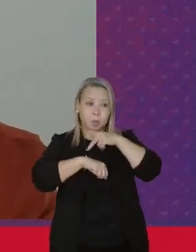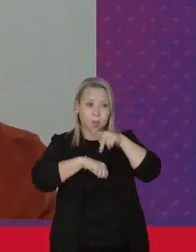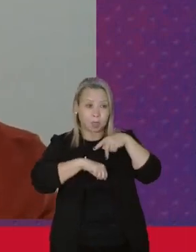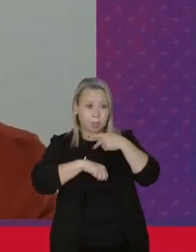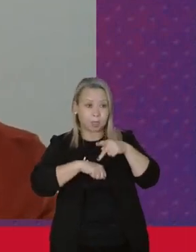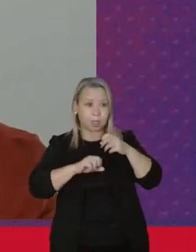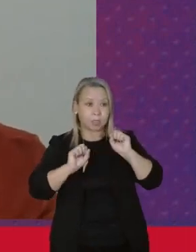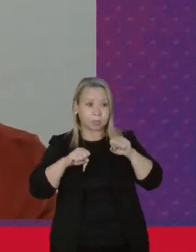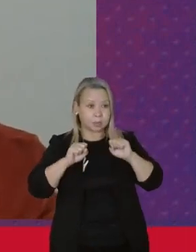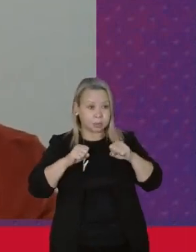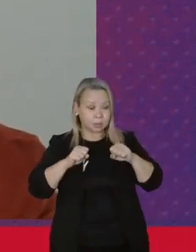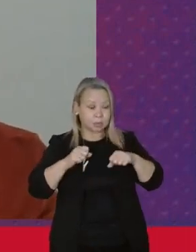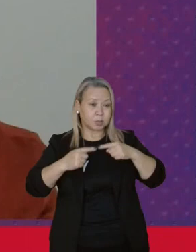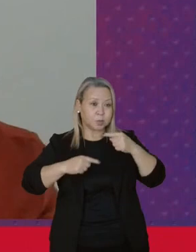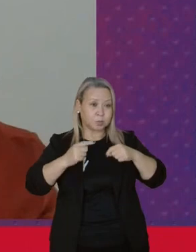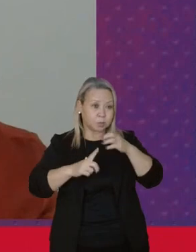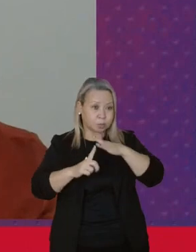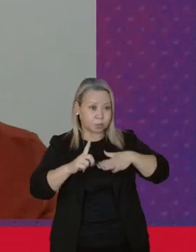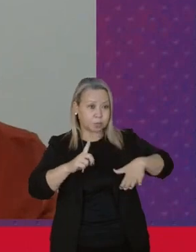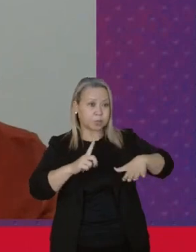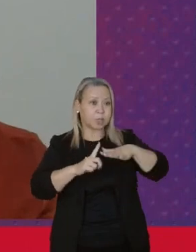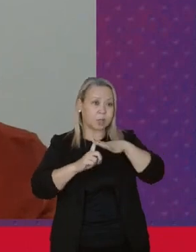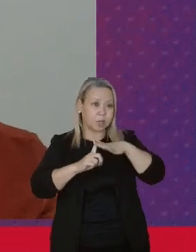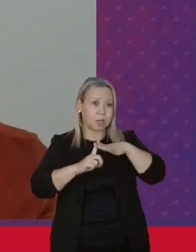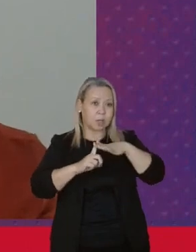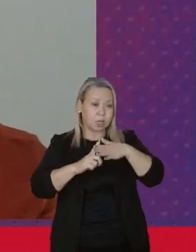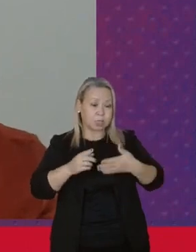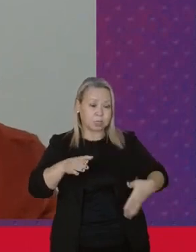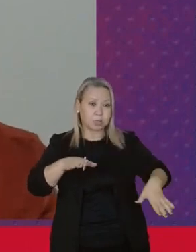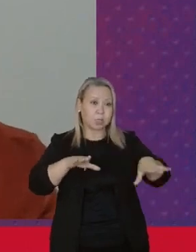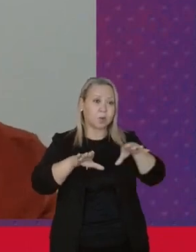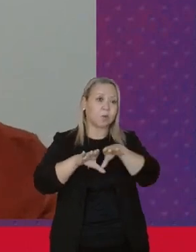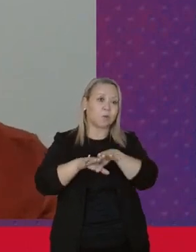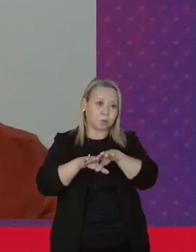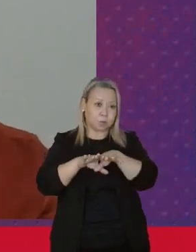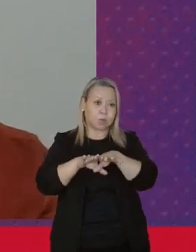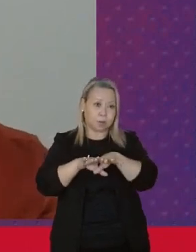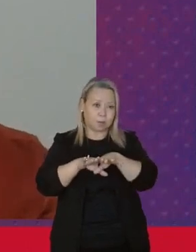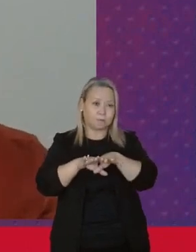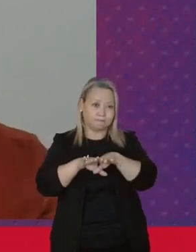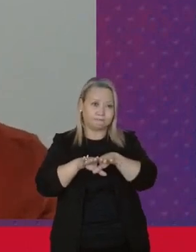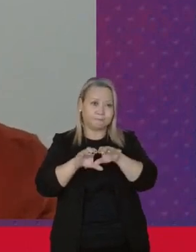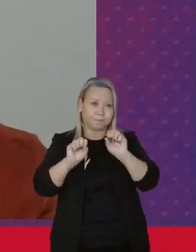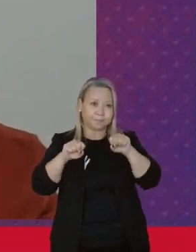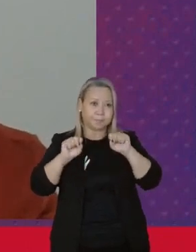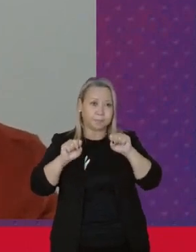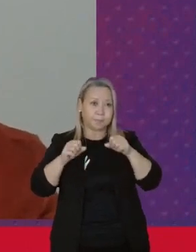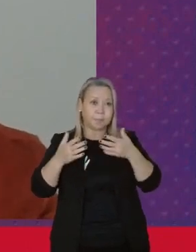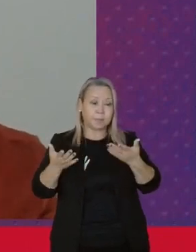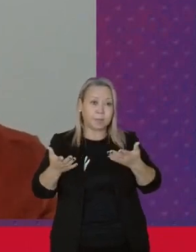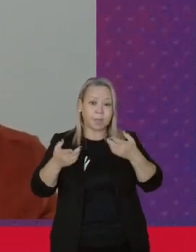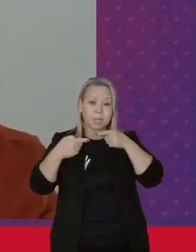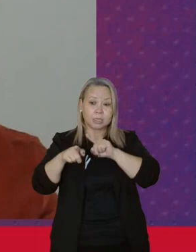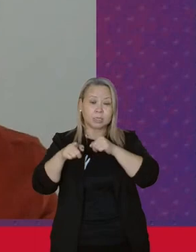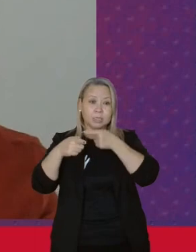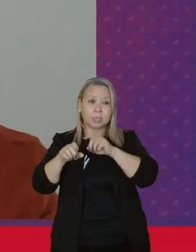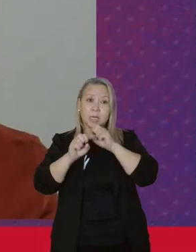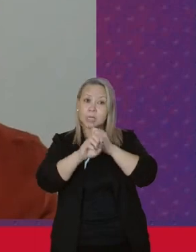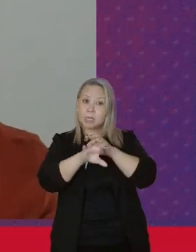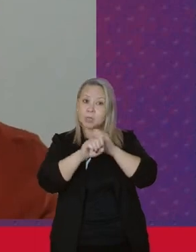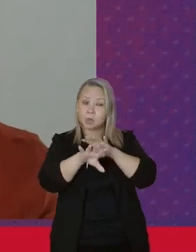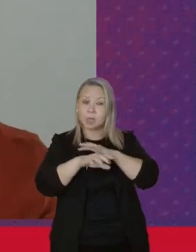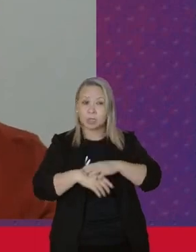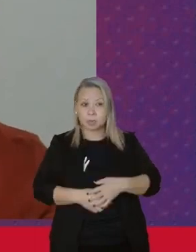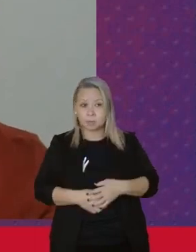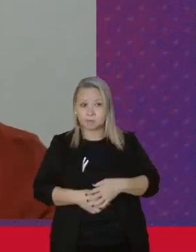das políticas sociais, da inclusão, de ataque à educação.